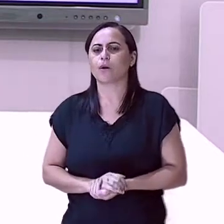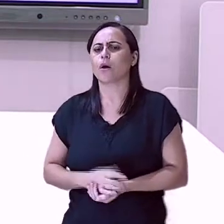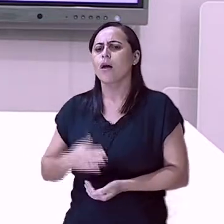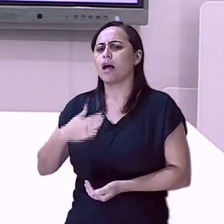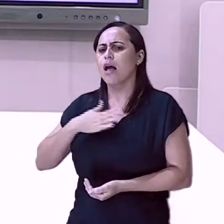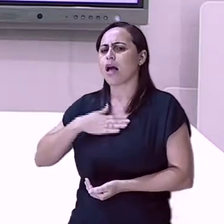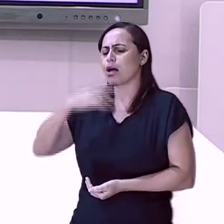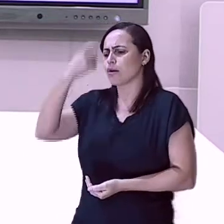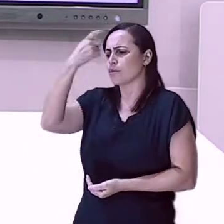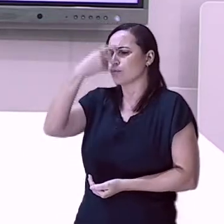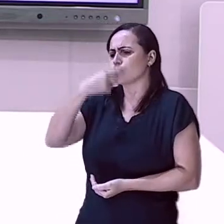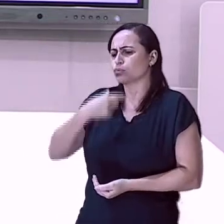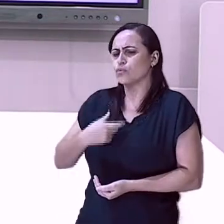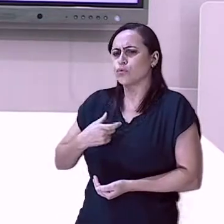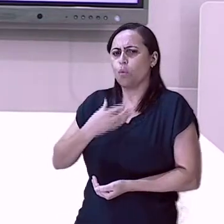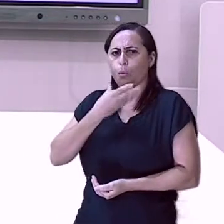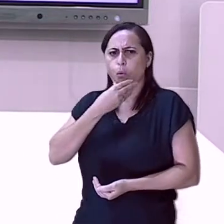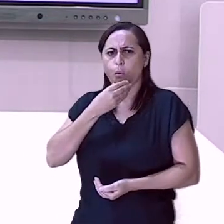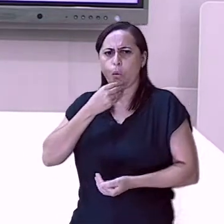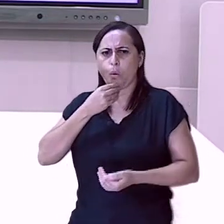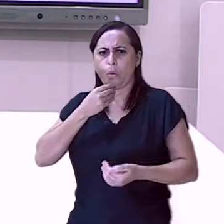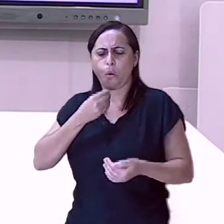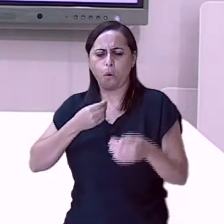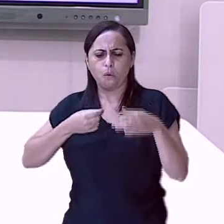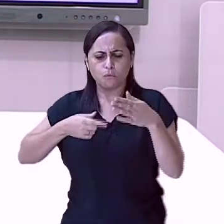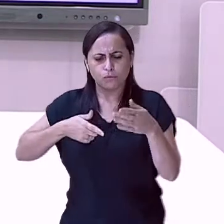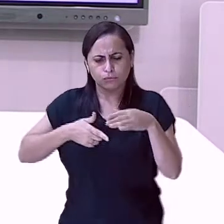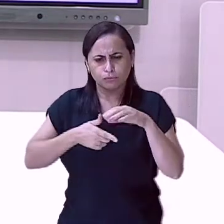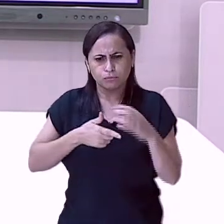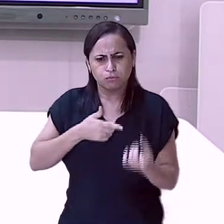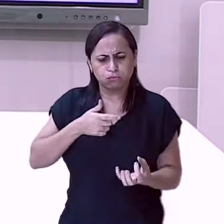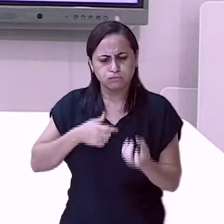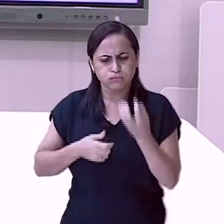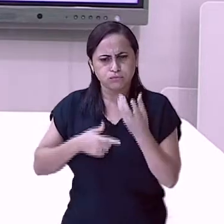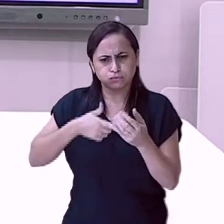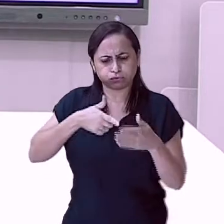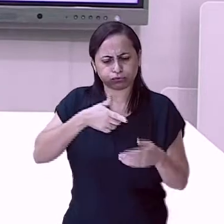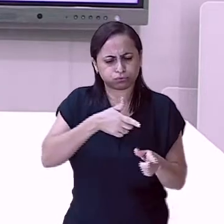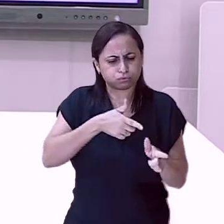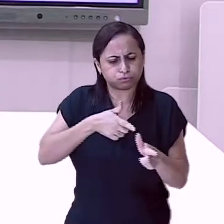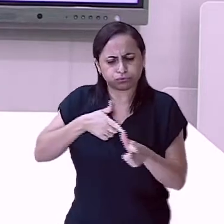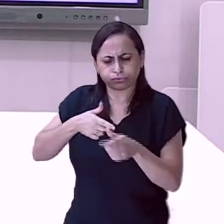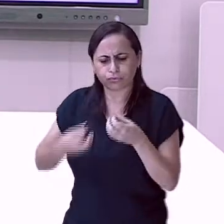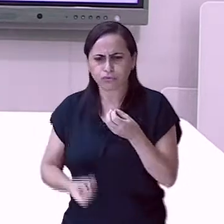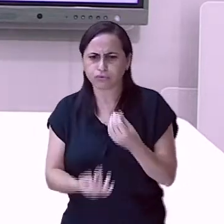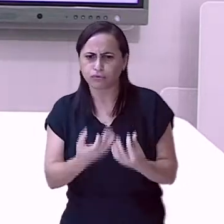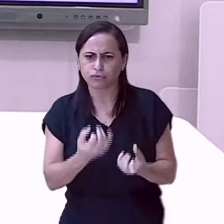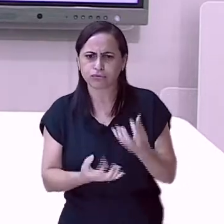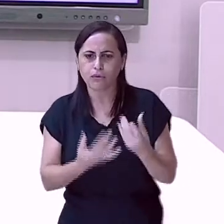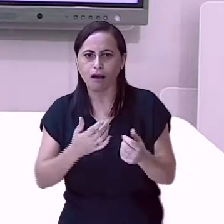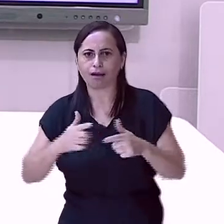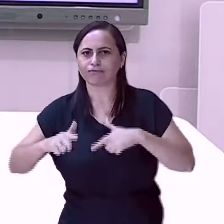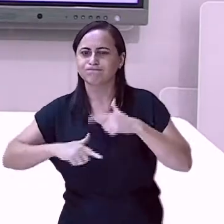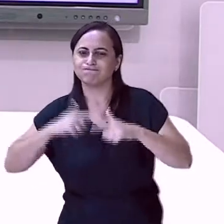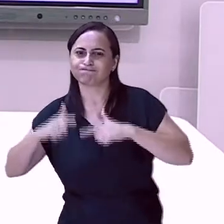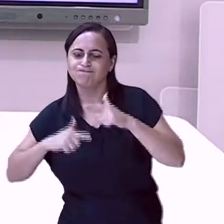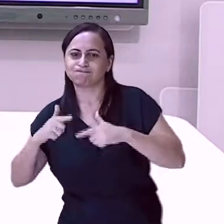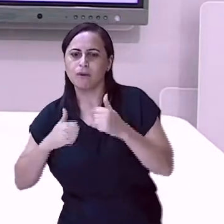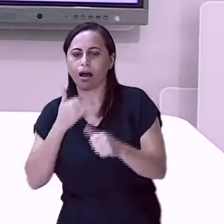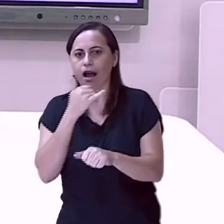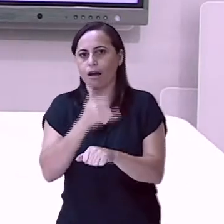sou serralheiro. Gosto muito do que faço. Eu trabalho com ferro e aço.